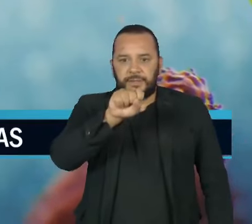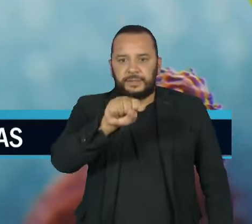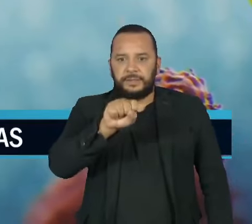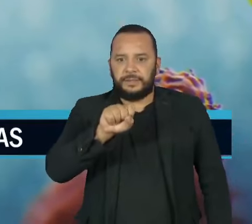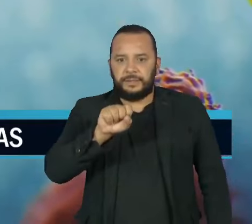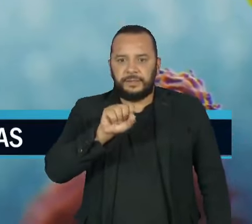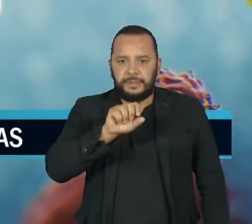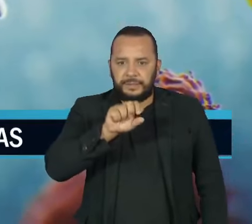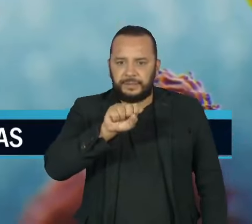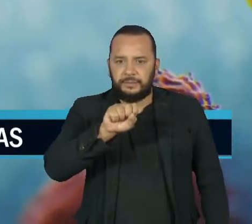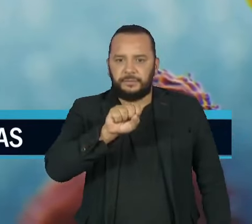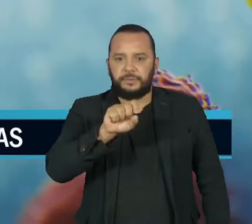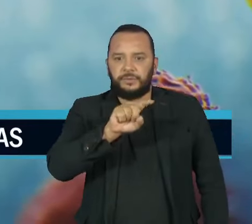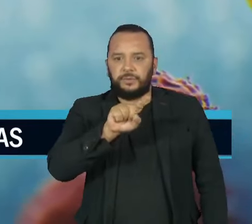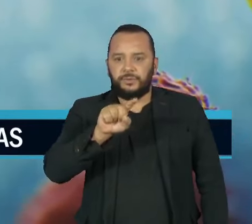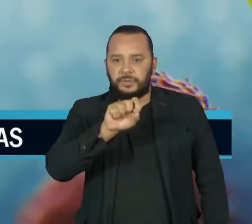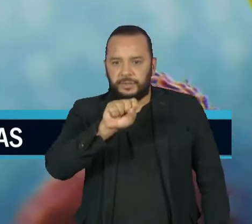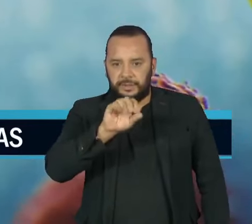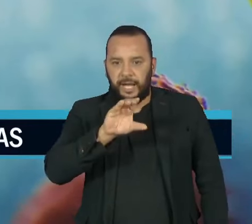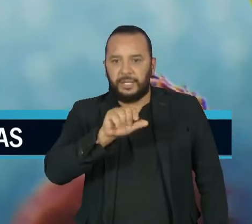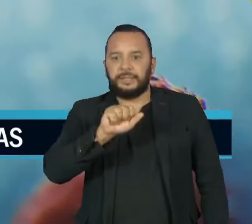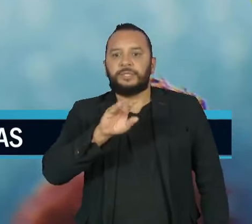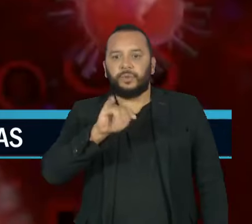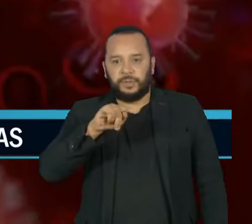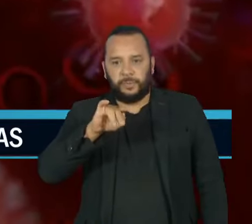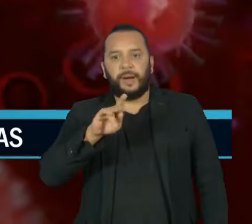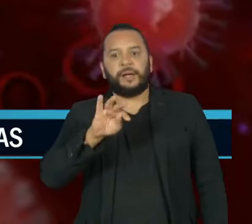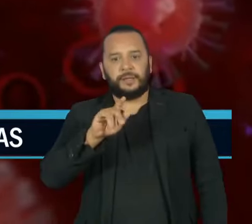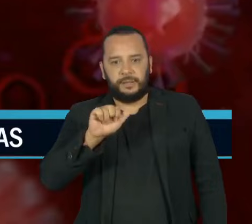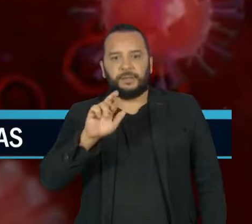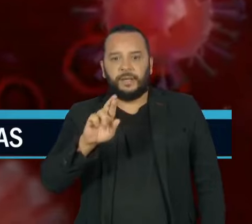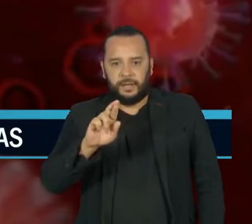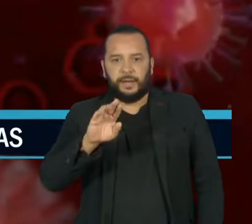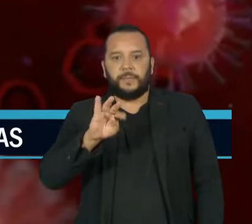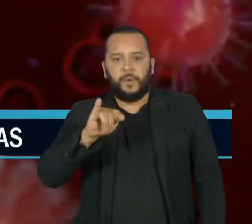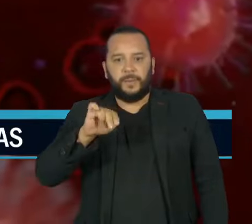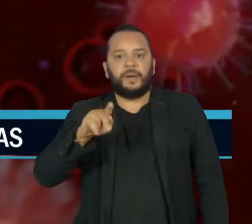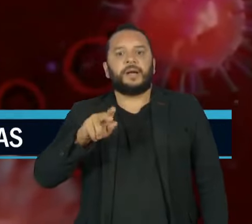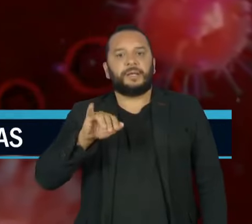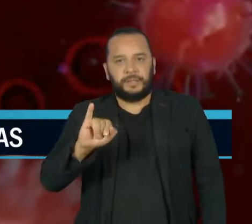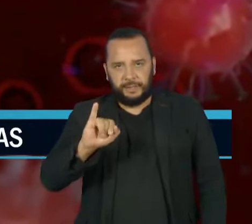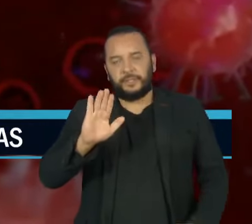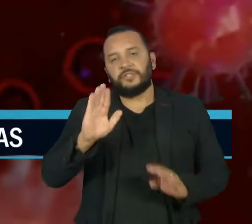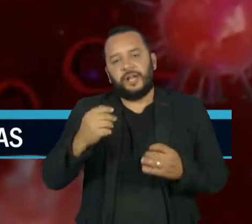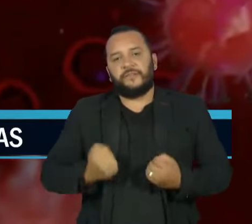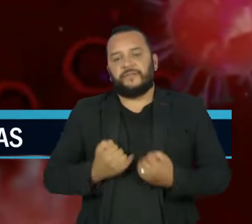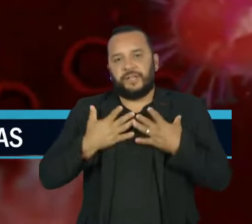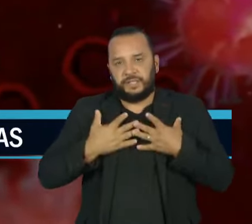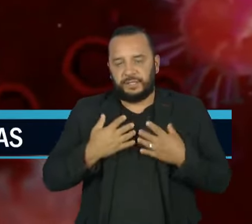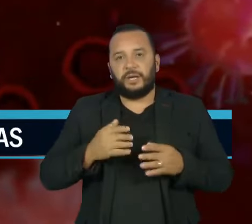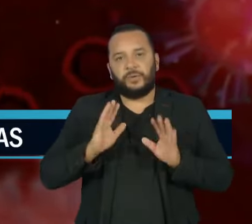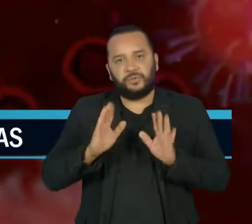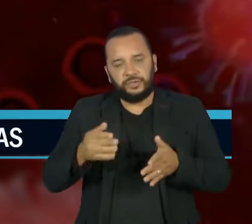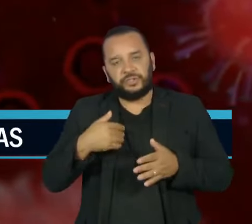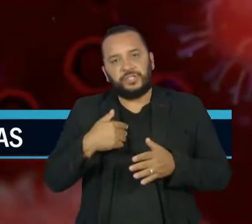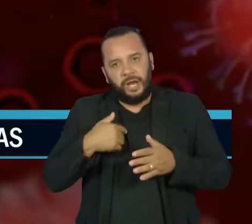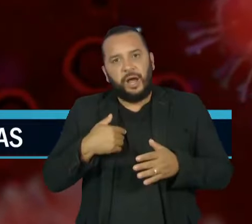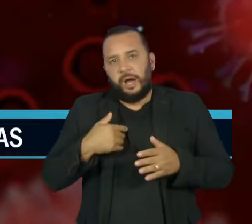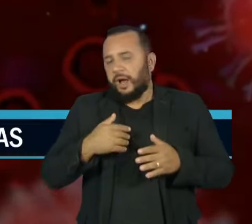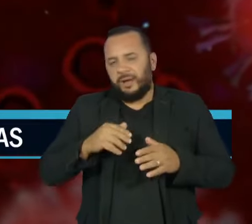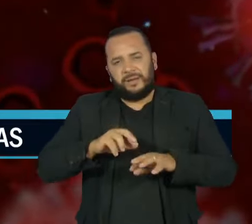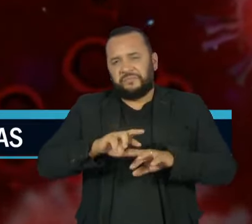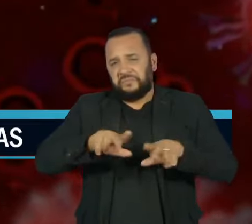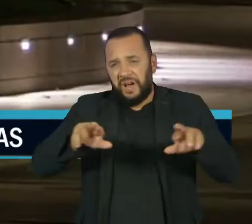nos pulmões, no sangue e no aparelho urinário. Ela é resistente aos chamados antibióticos de amplo espectro